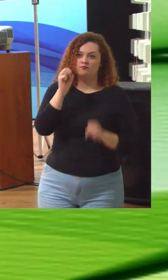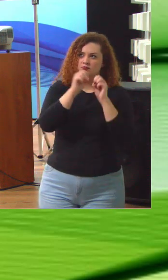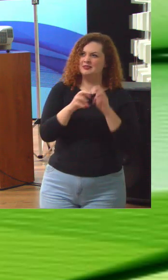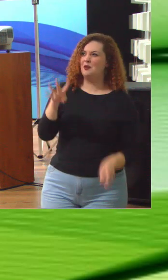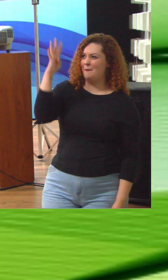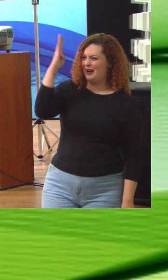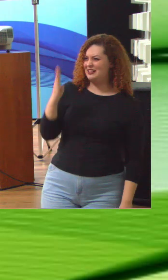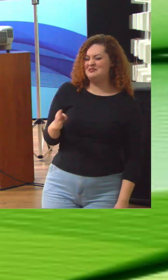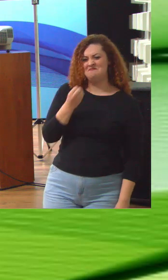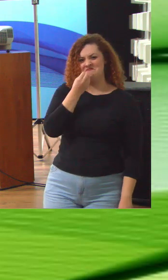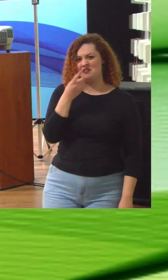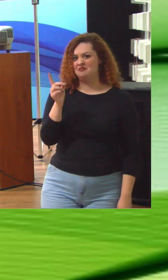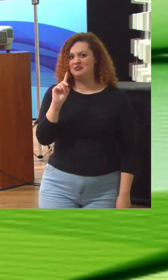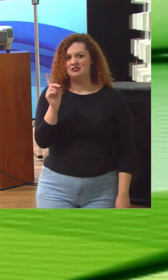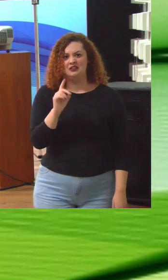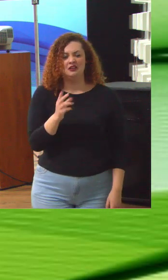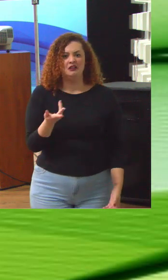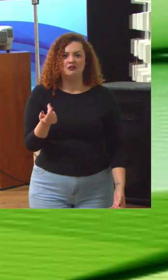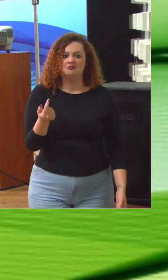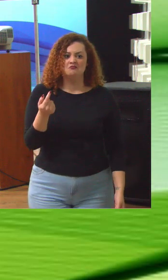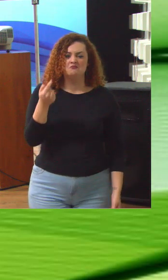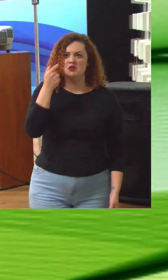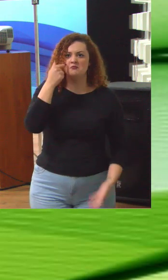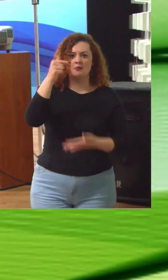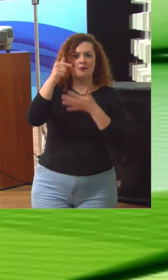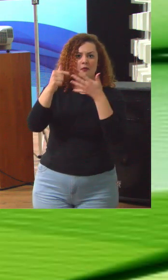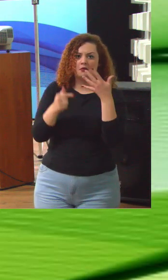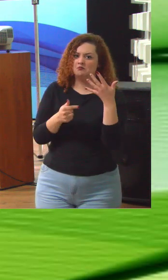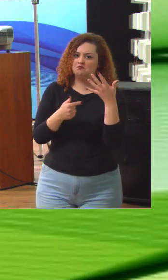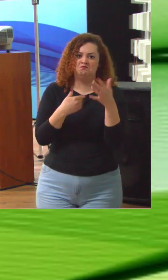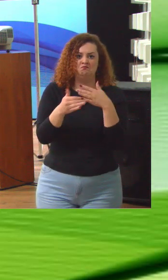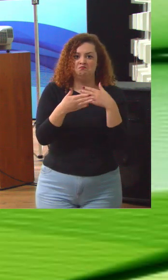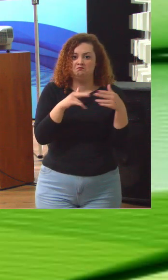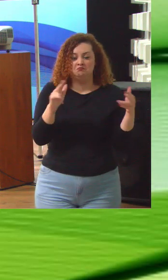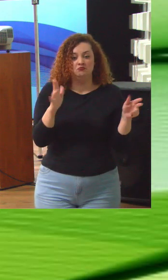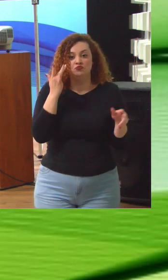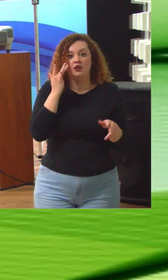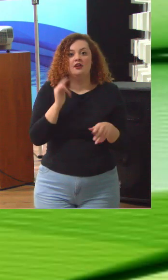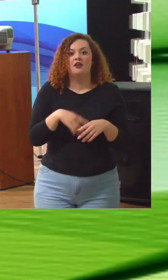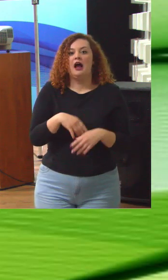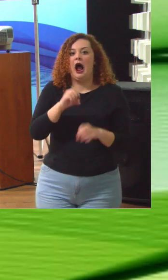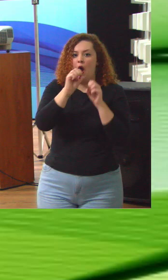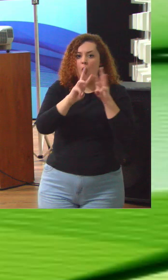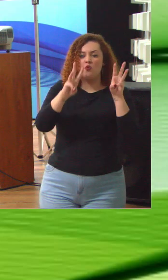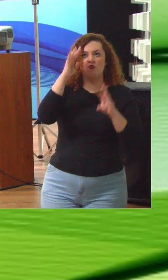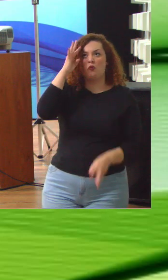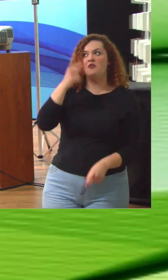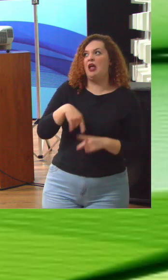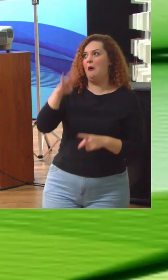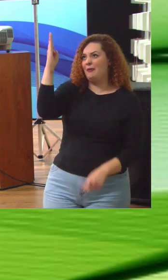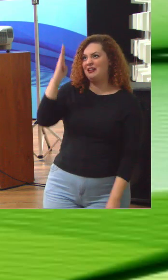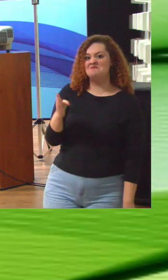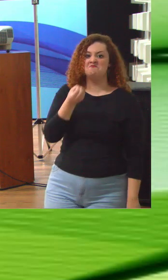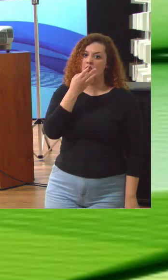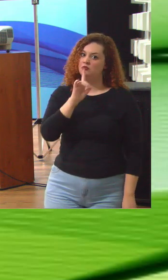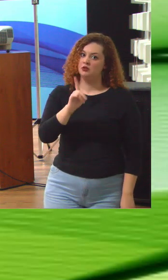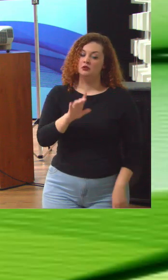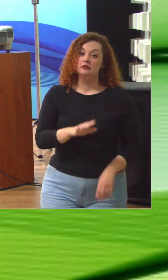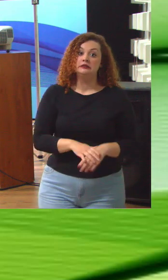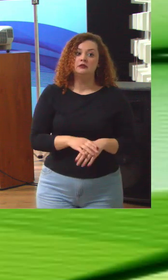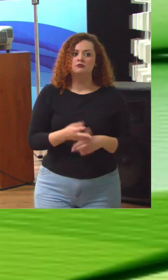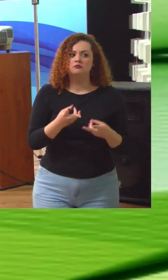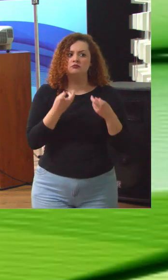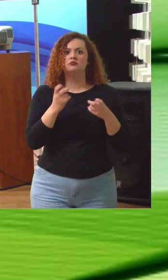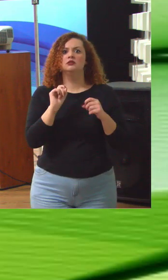olhando sei lá o PISA ou seja lá o que for que use para fazer e dizer olha o Brasil não está bem na foto e ao falar isso isso